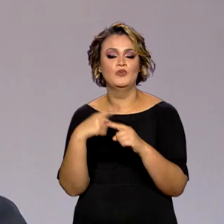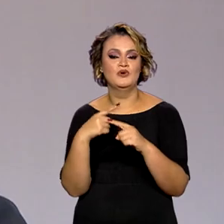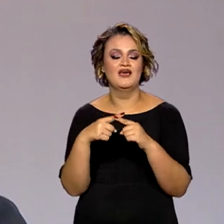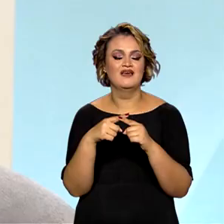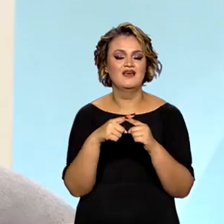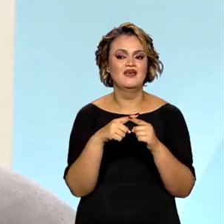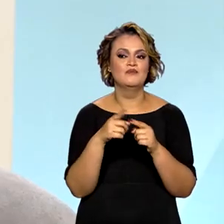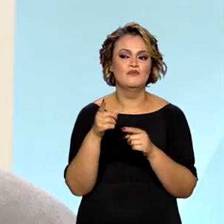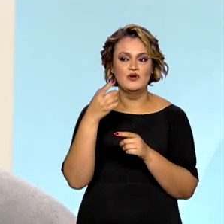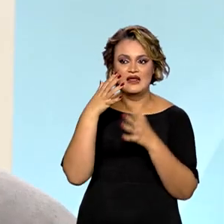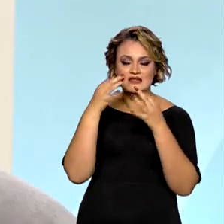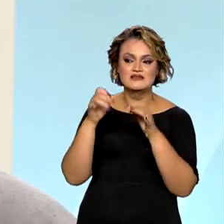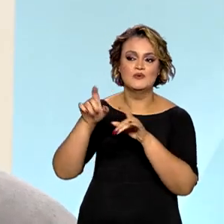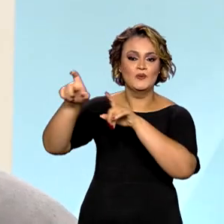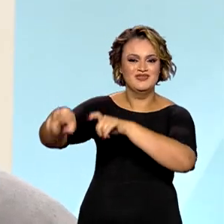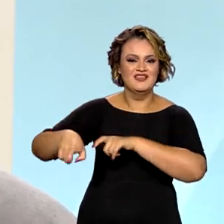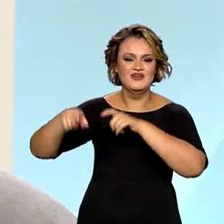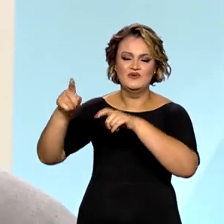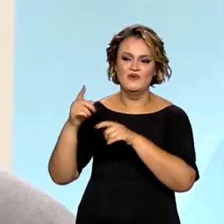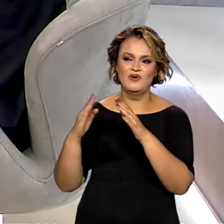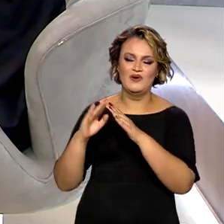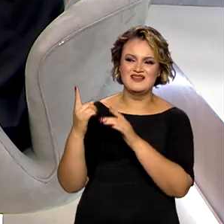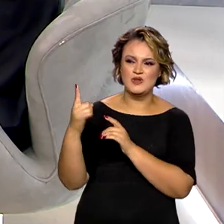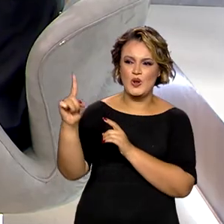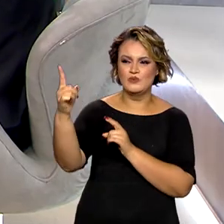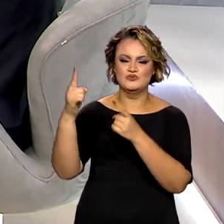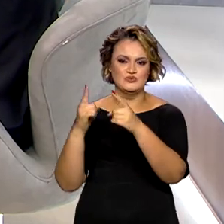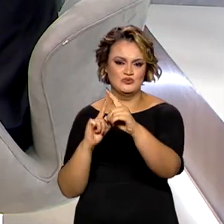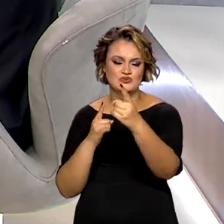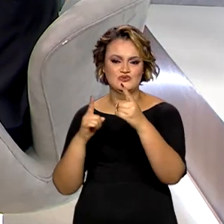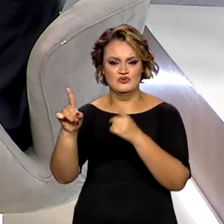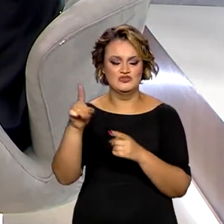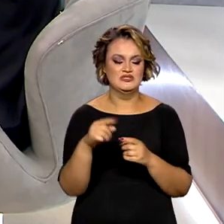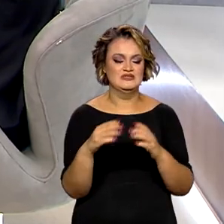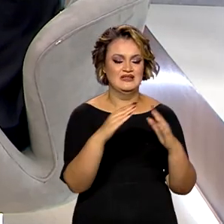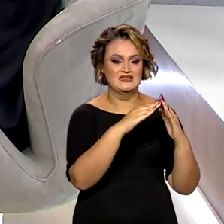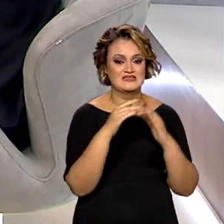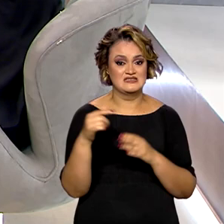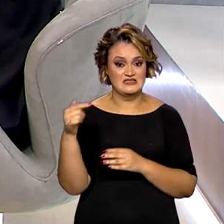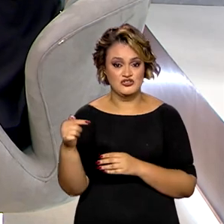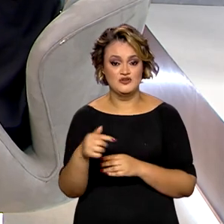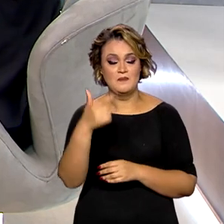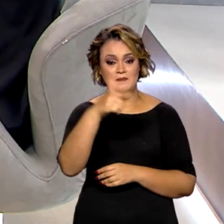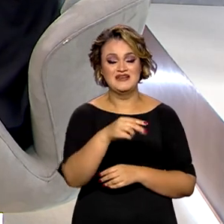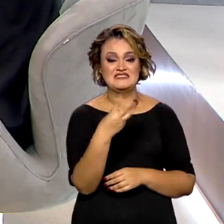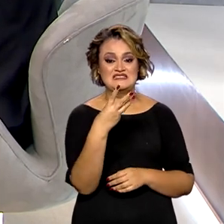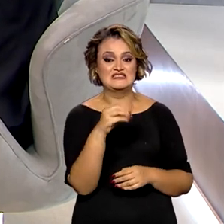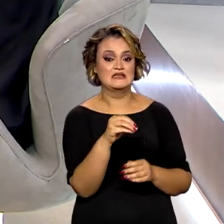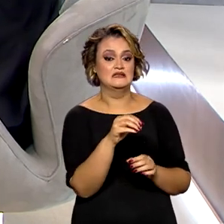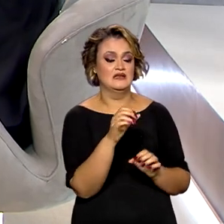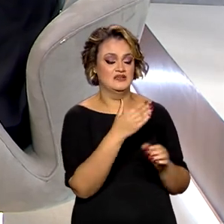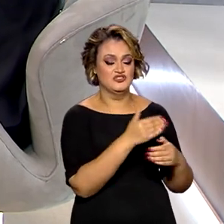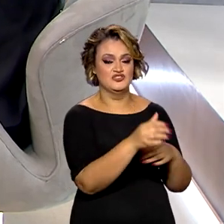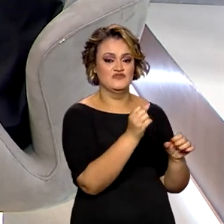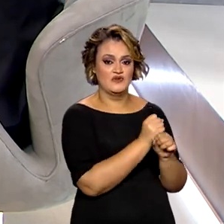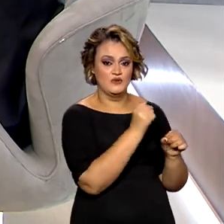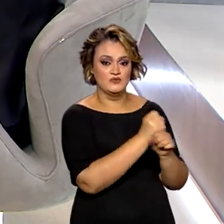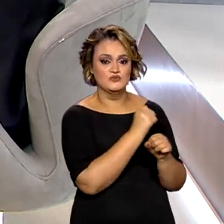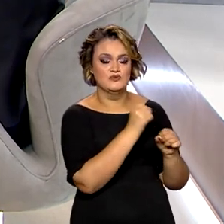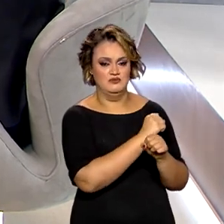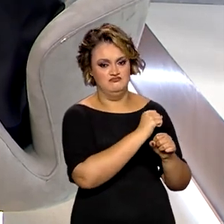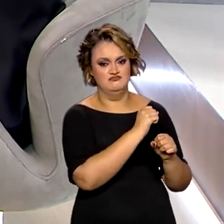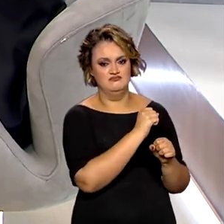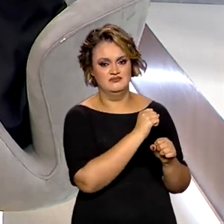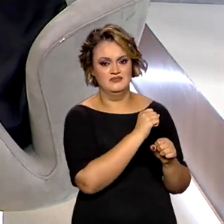interior, menos capitais. É isso que a gente deseja. Atualmente, além dessas sete, nós temos 30 Casas em implementação, em processo de